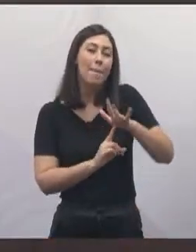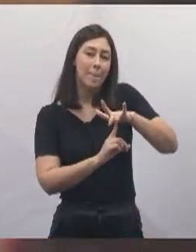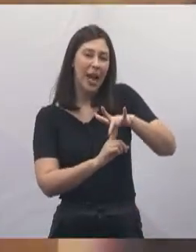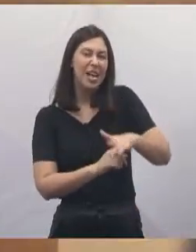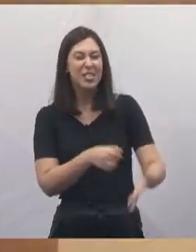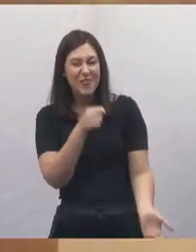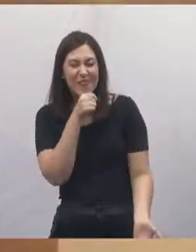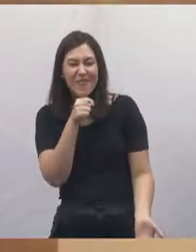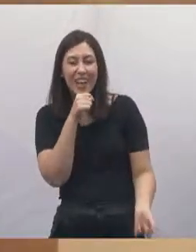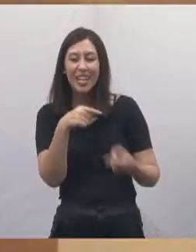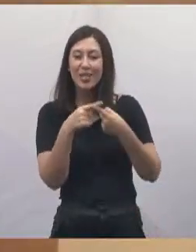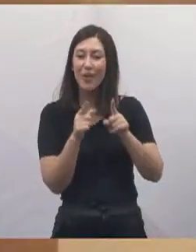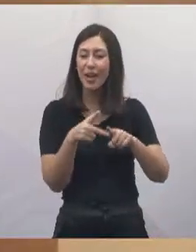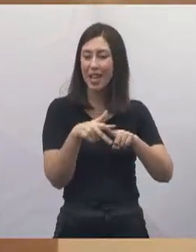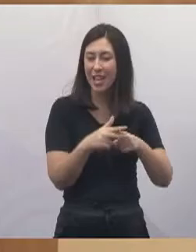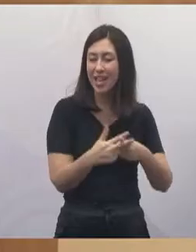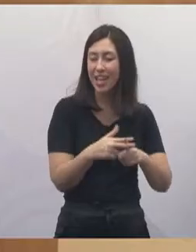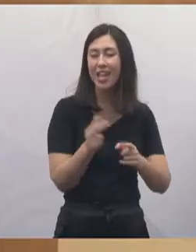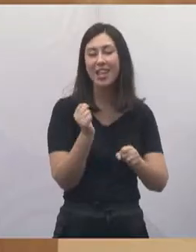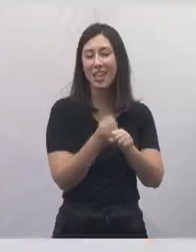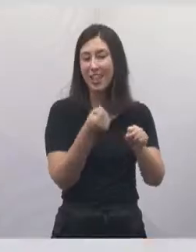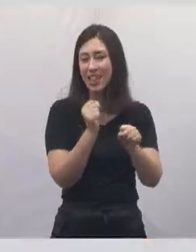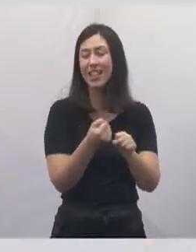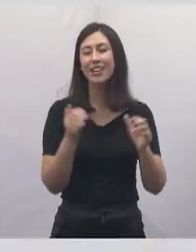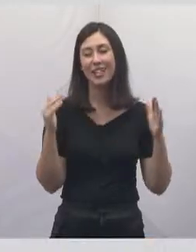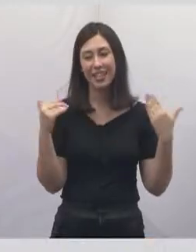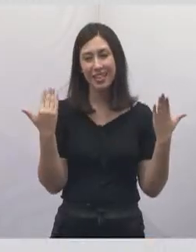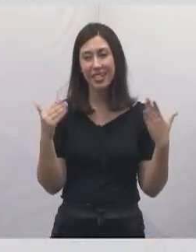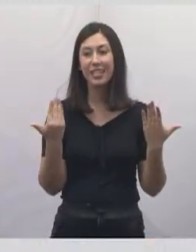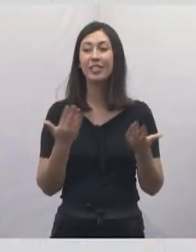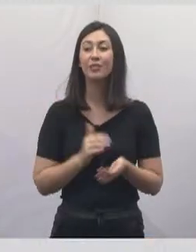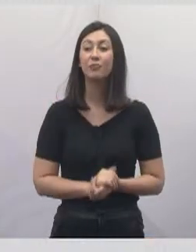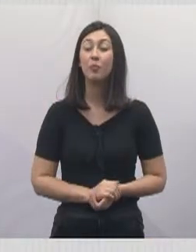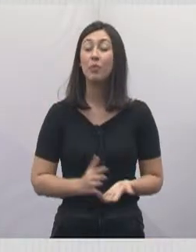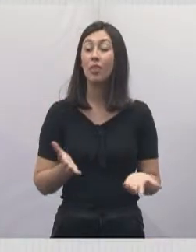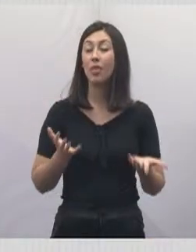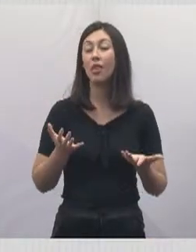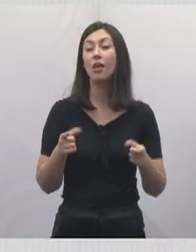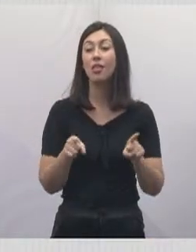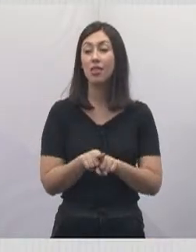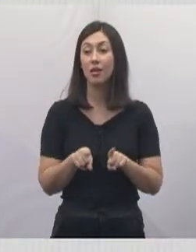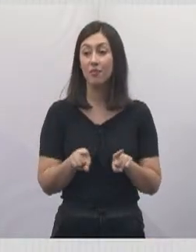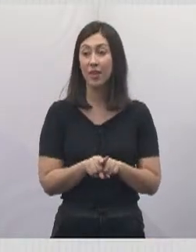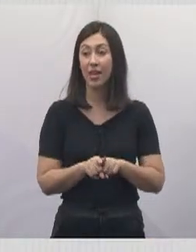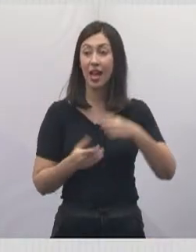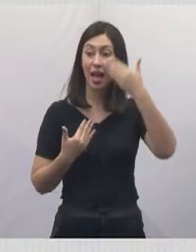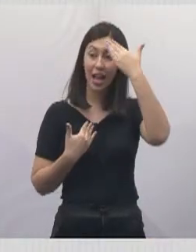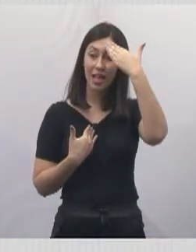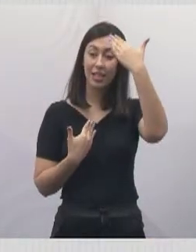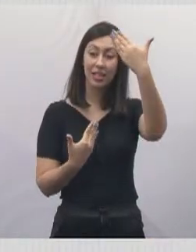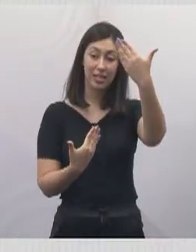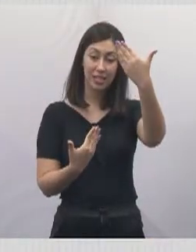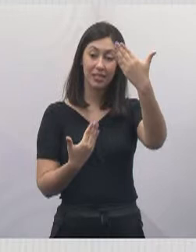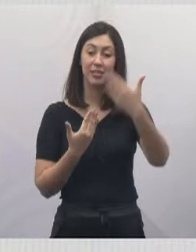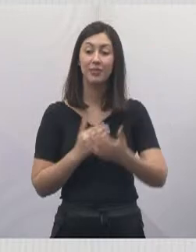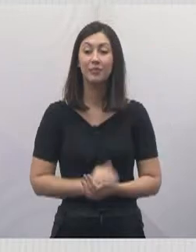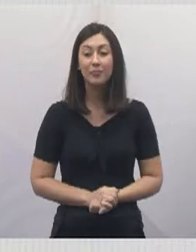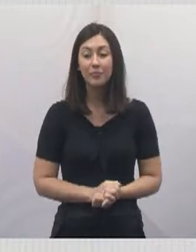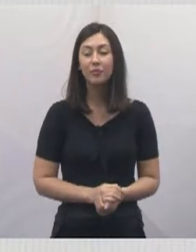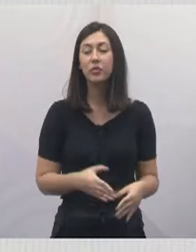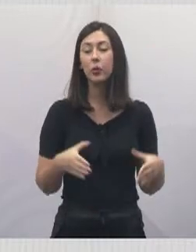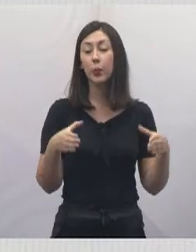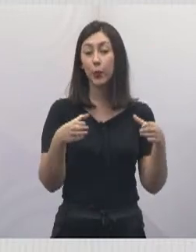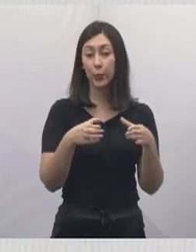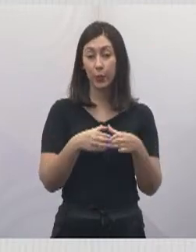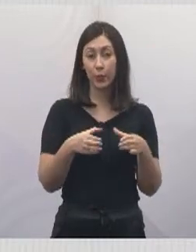reforma virá com muita alegria. Quero também, no próximo slide, agradecer a